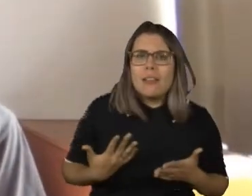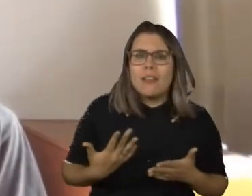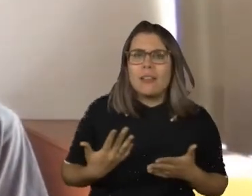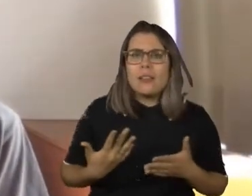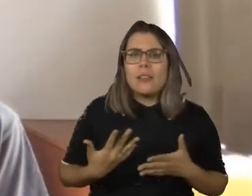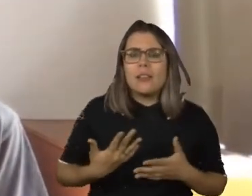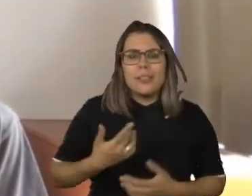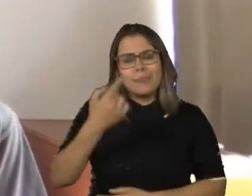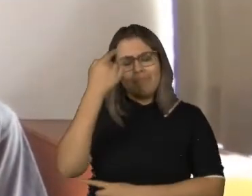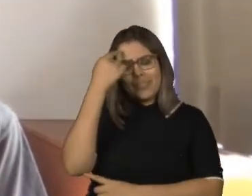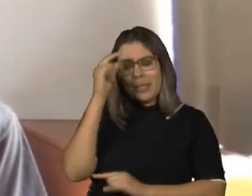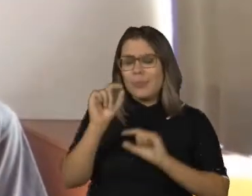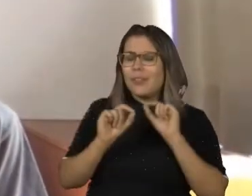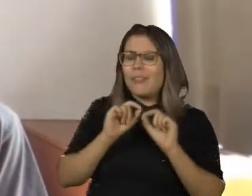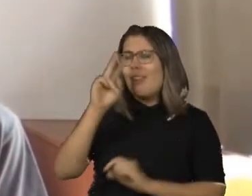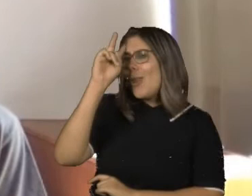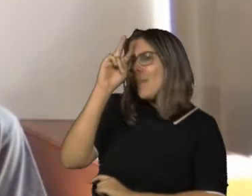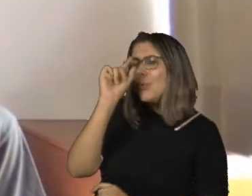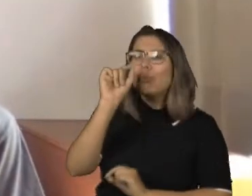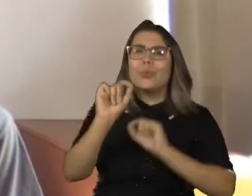para isso, eu lembrei de uma história que aconteceu comigo.